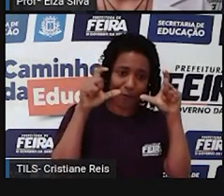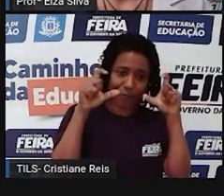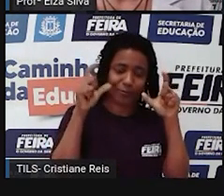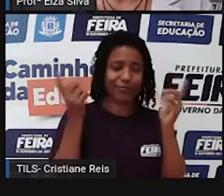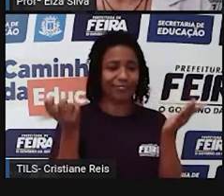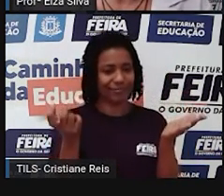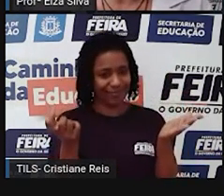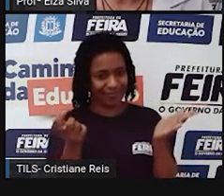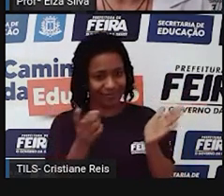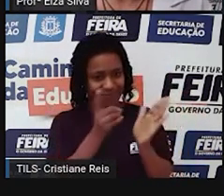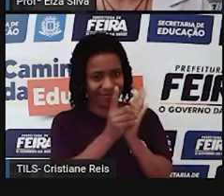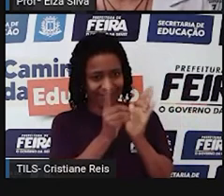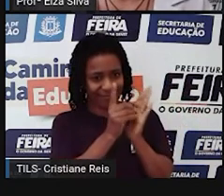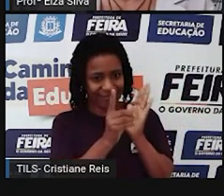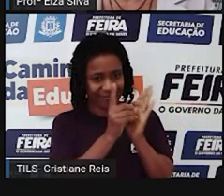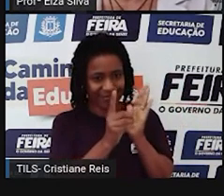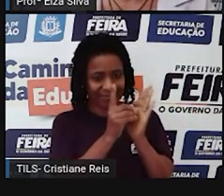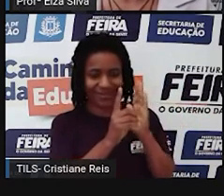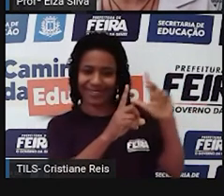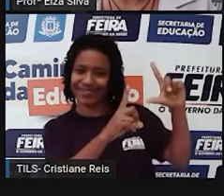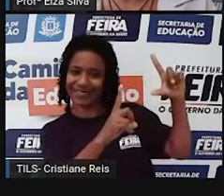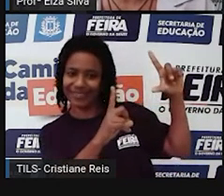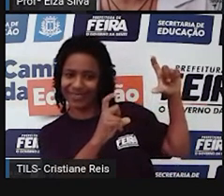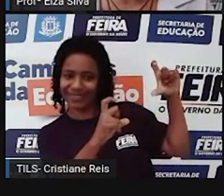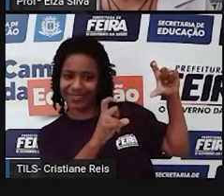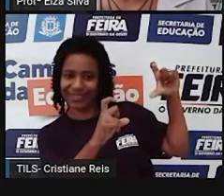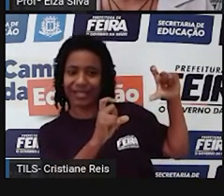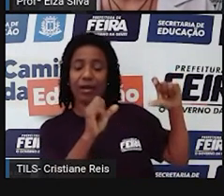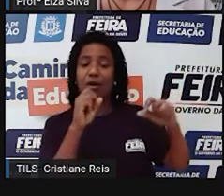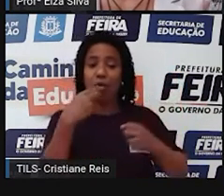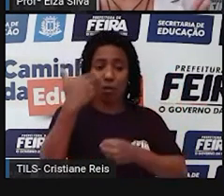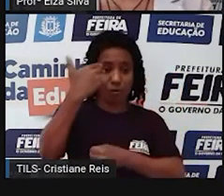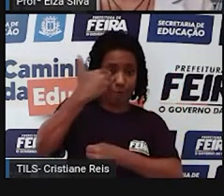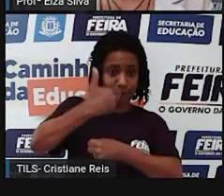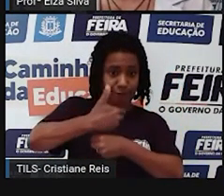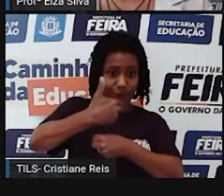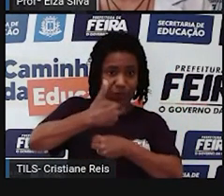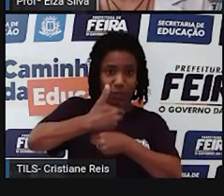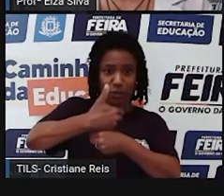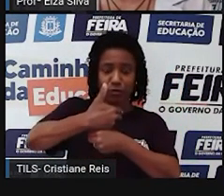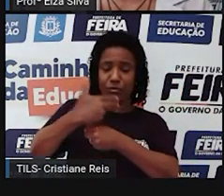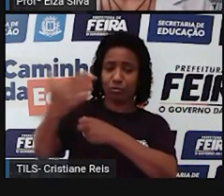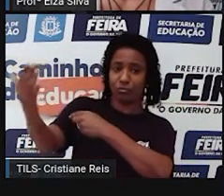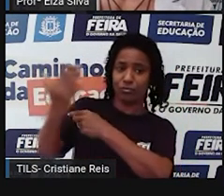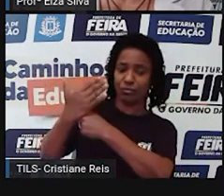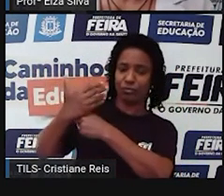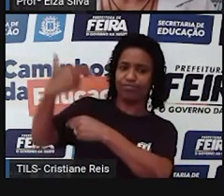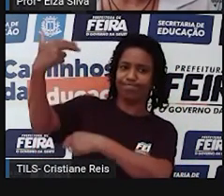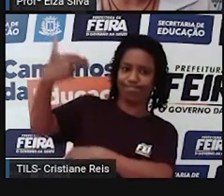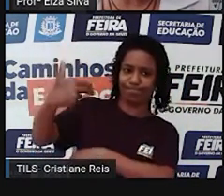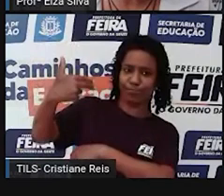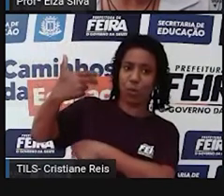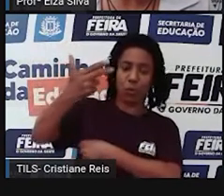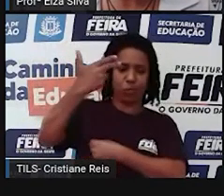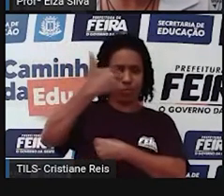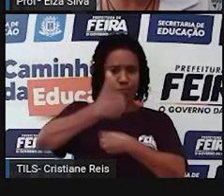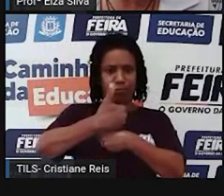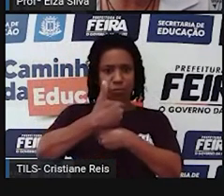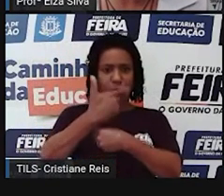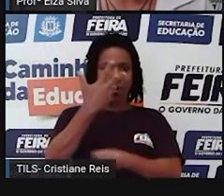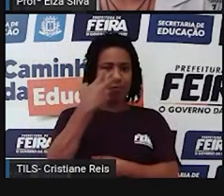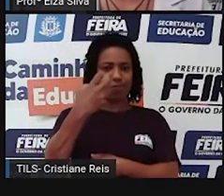ou um vídeo que você peça a alguém ou você mesmo coloca o celular na posição e grava você